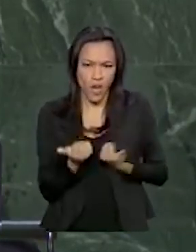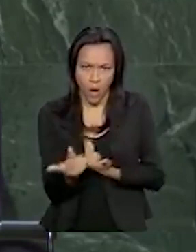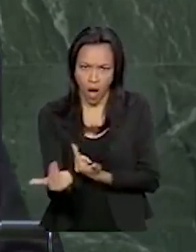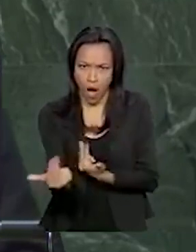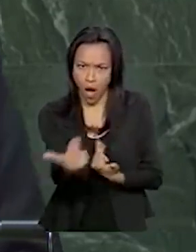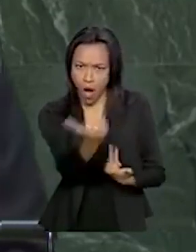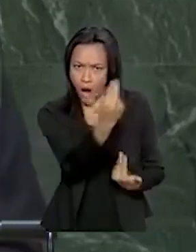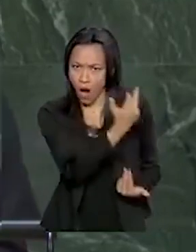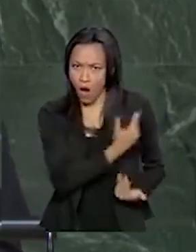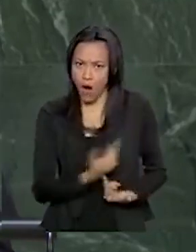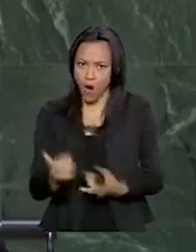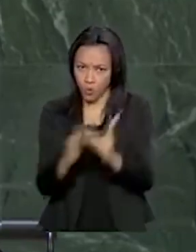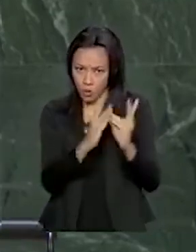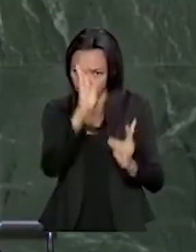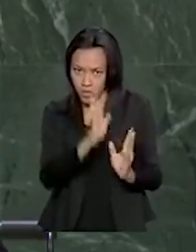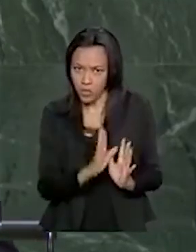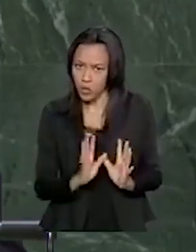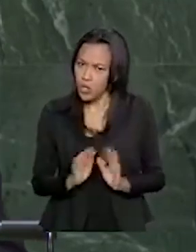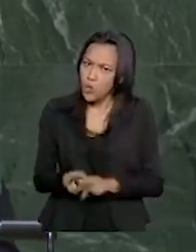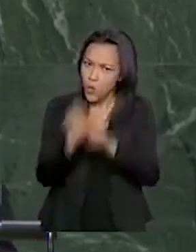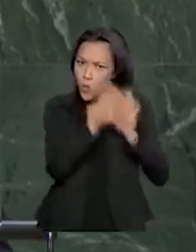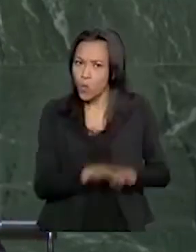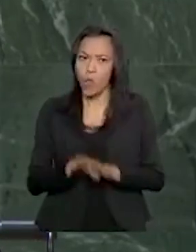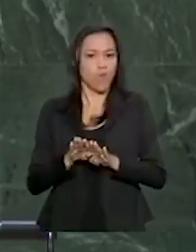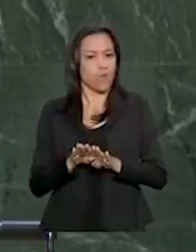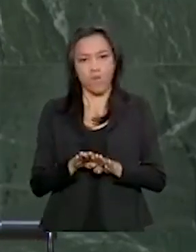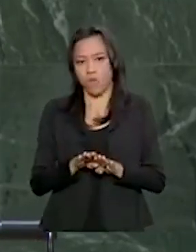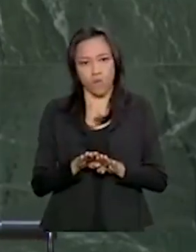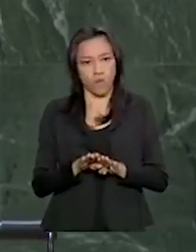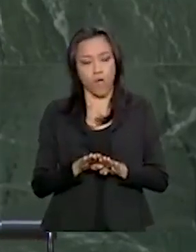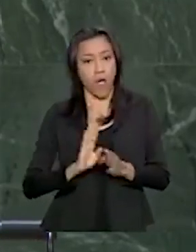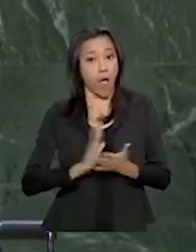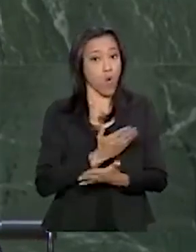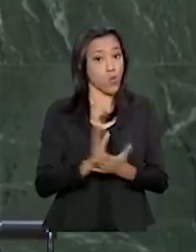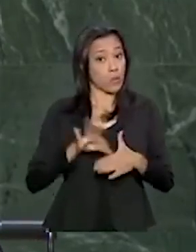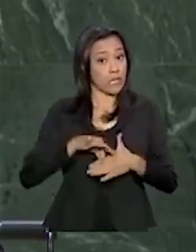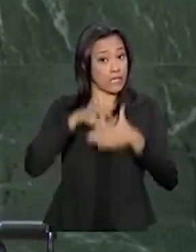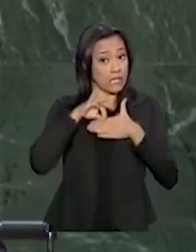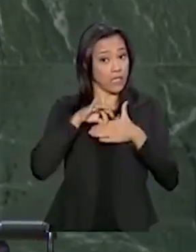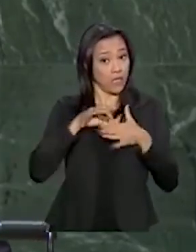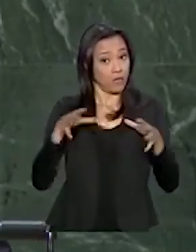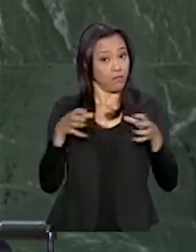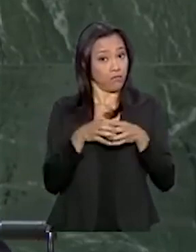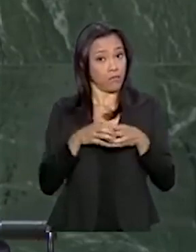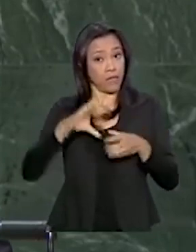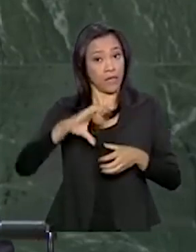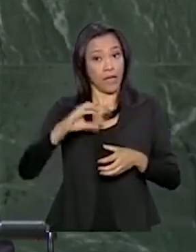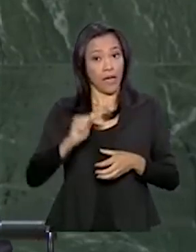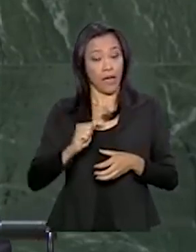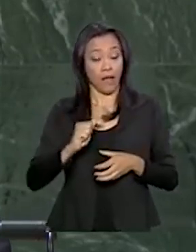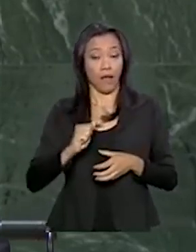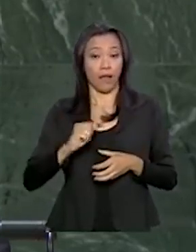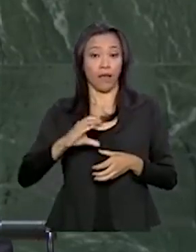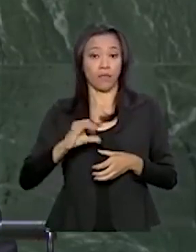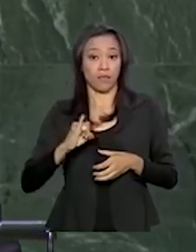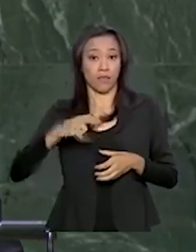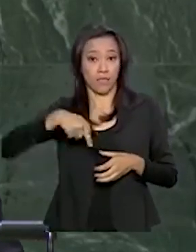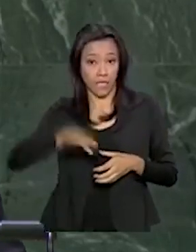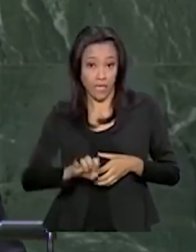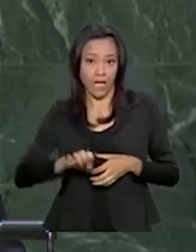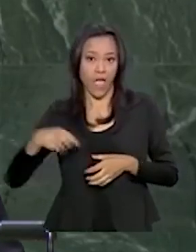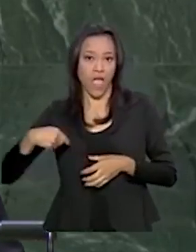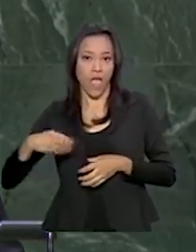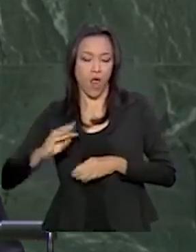brasileiros. Muitas vezes, alguns desses líderes, como o cacique Raoni, são usados